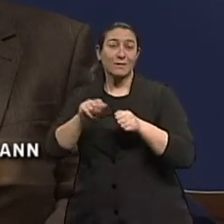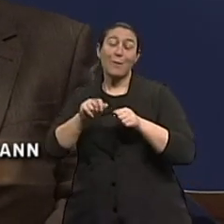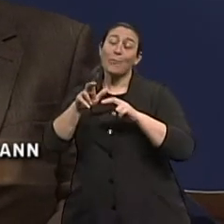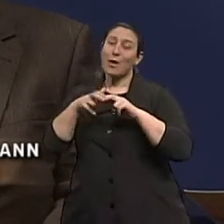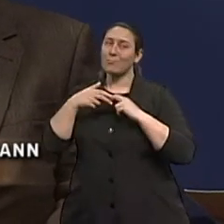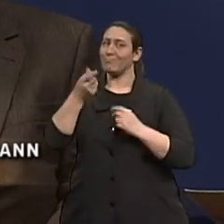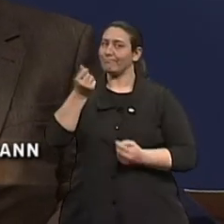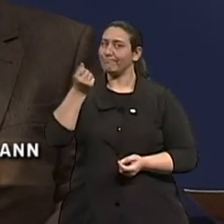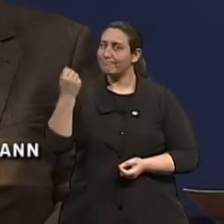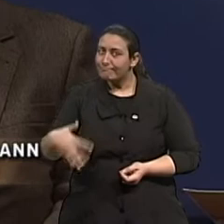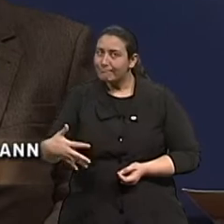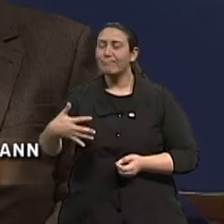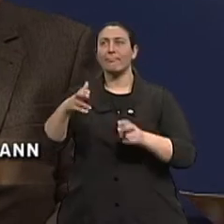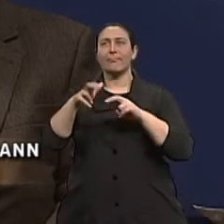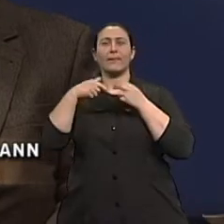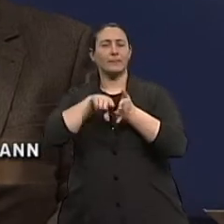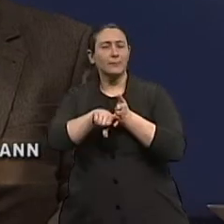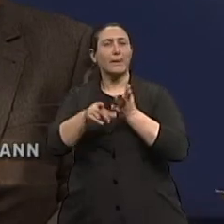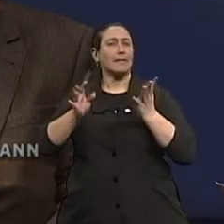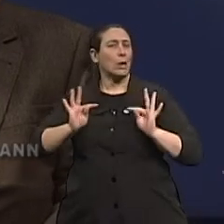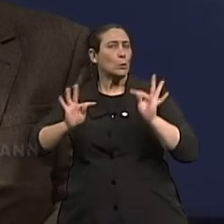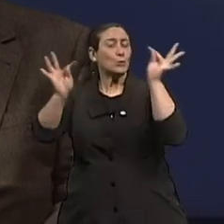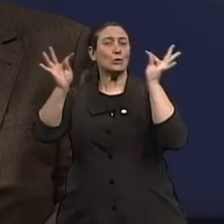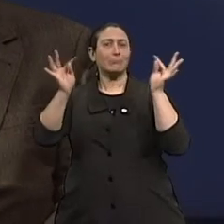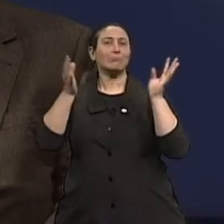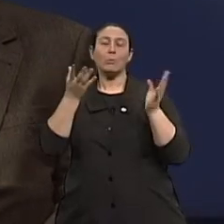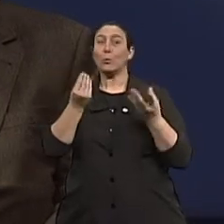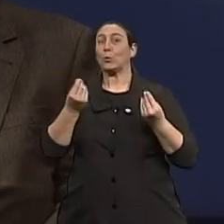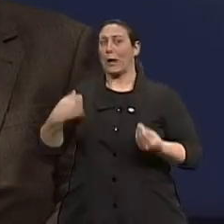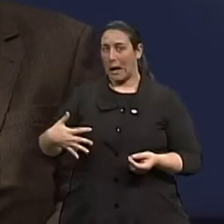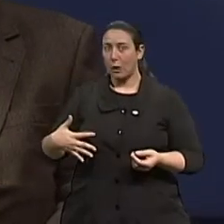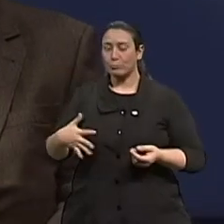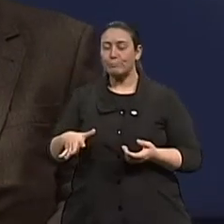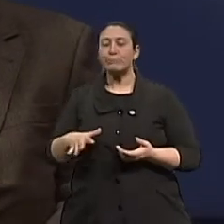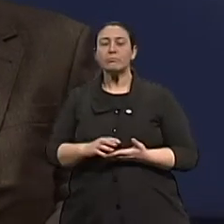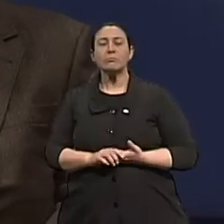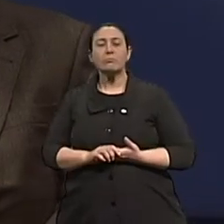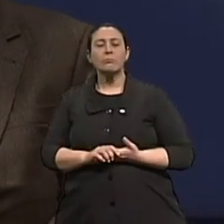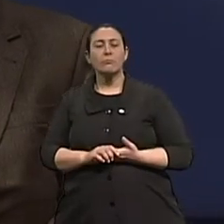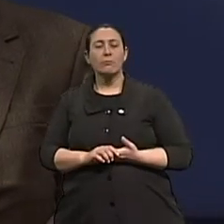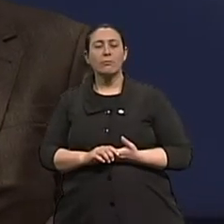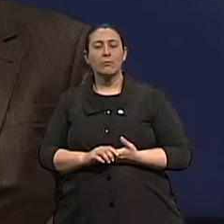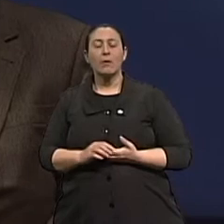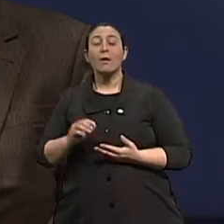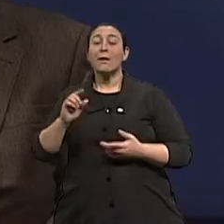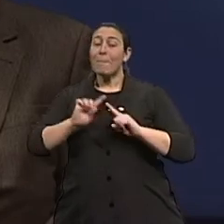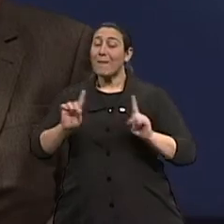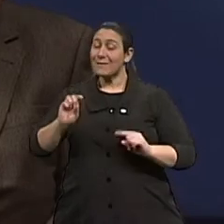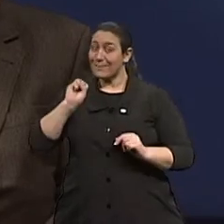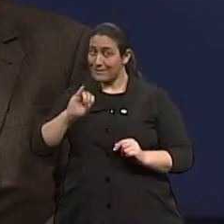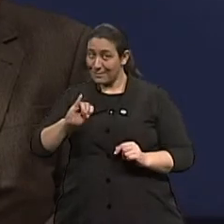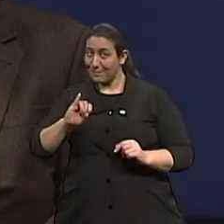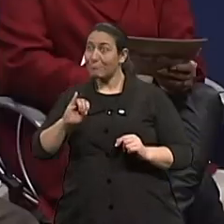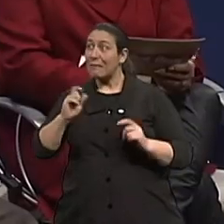custos, questões de exames, de aparelhos e oportunidade para fazê-los. Mas sempre que puder fazer é